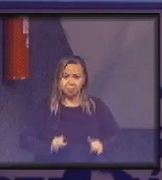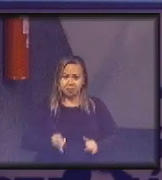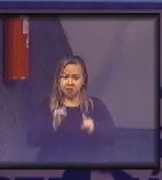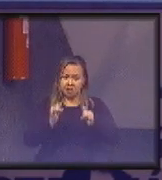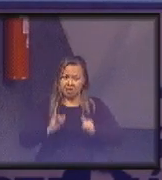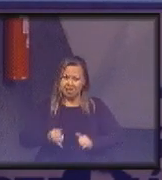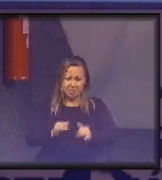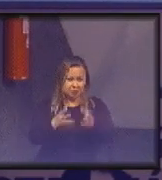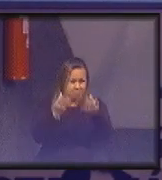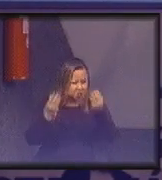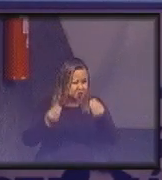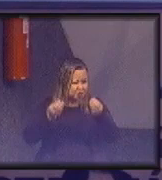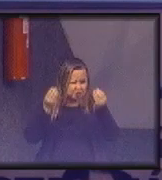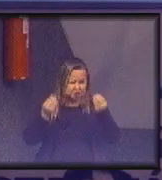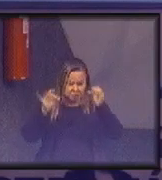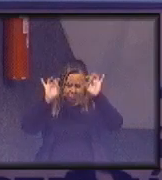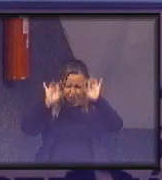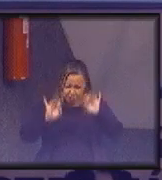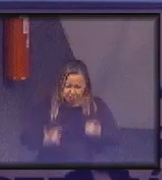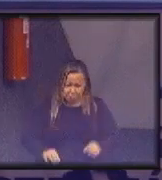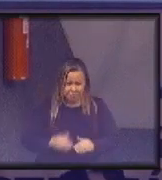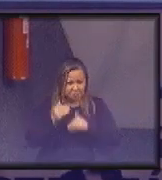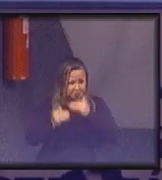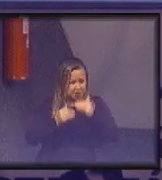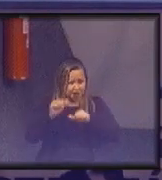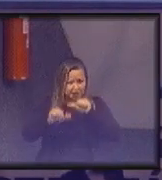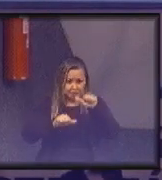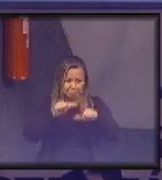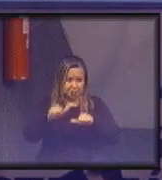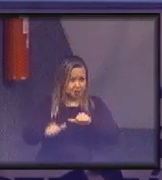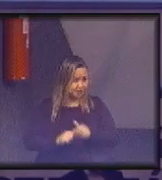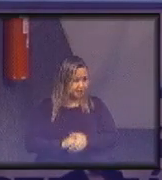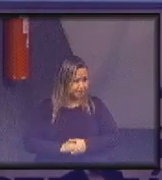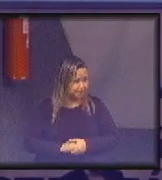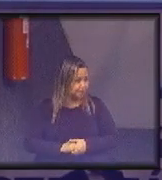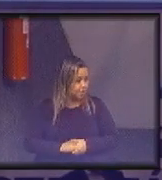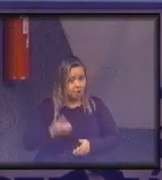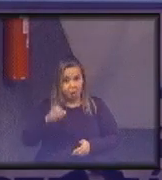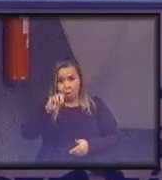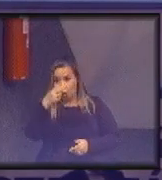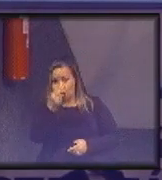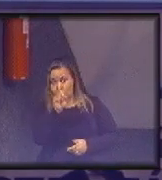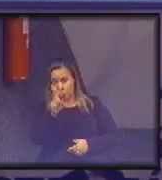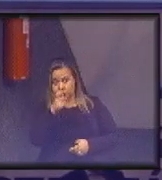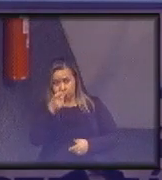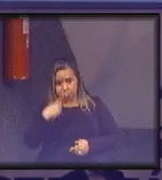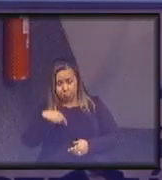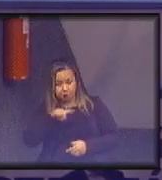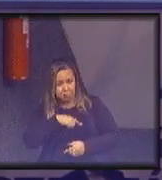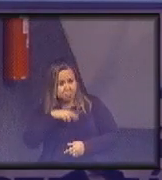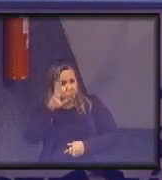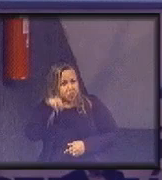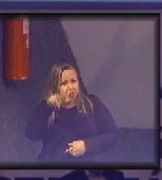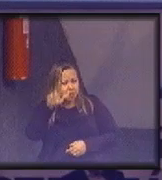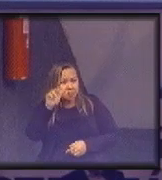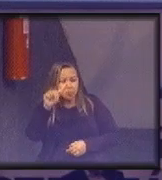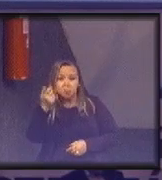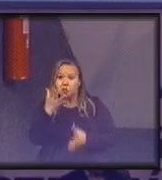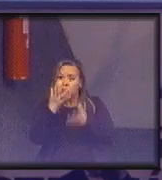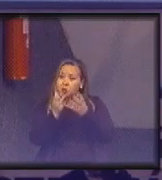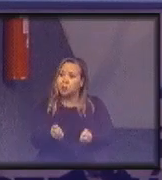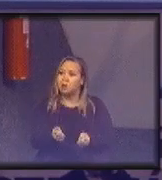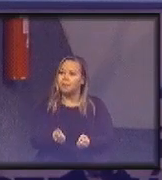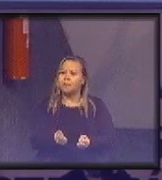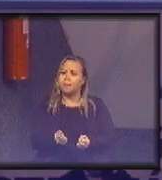incrível para fazer qualquer processo de transformação. Ou seja, nós nunca vamos de